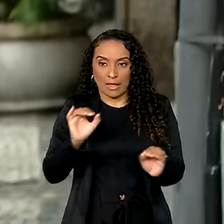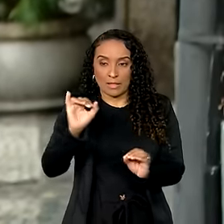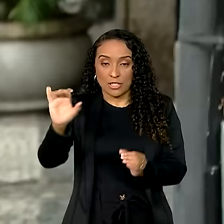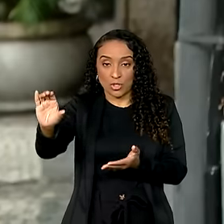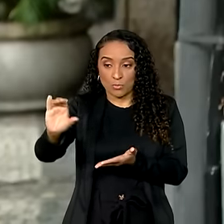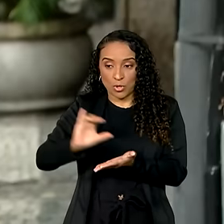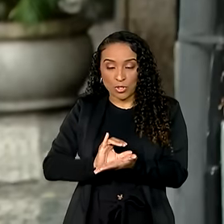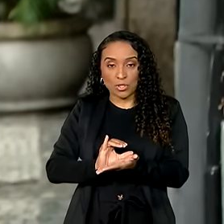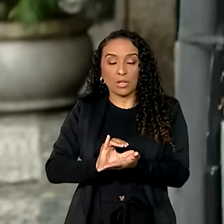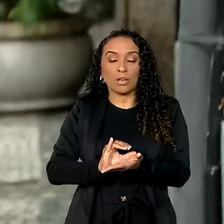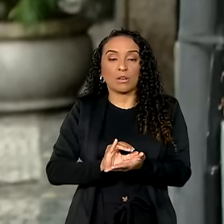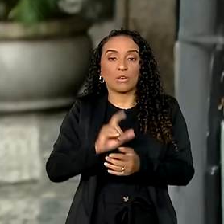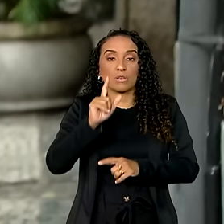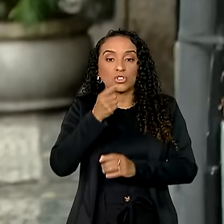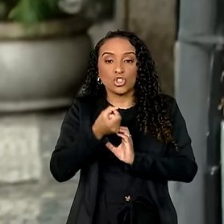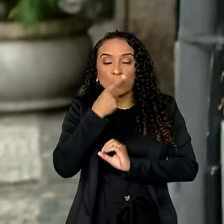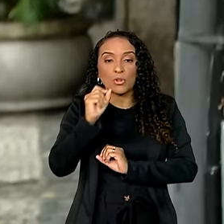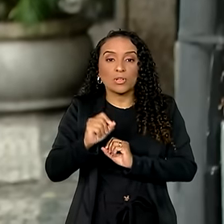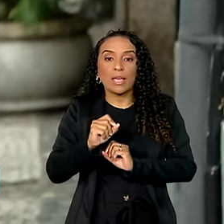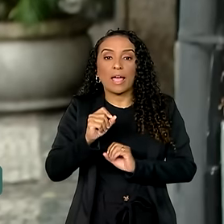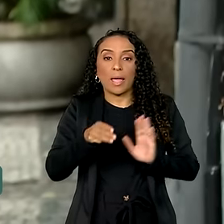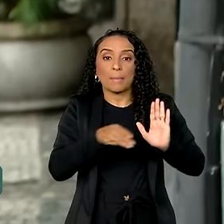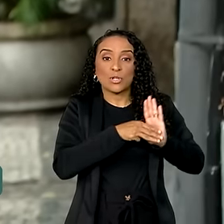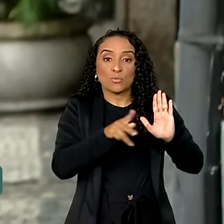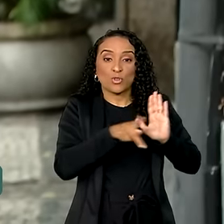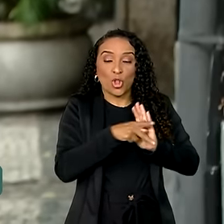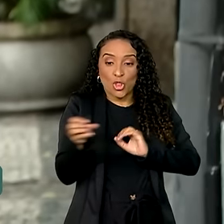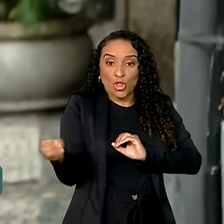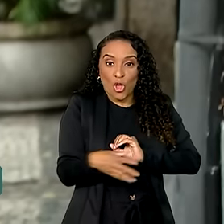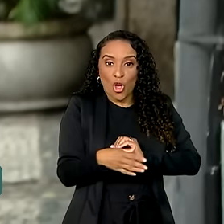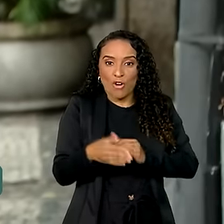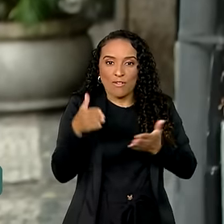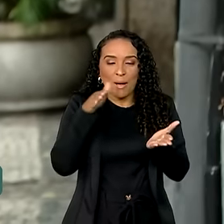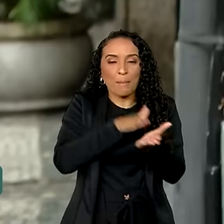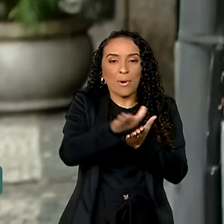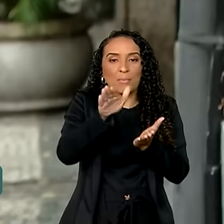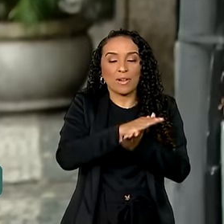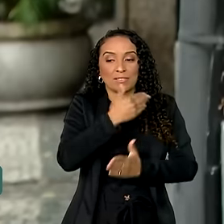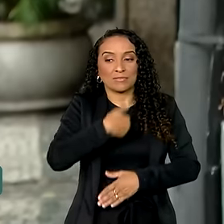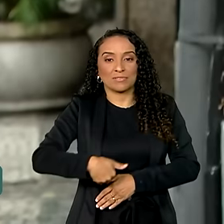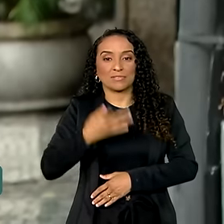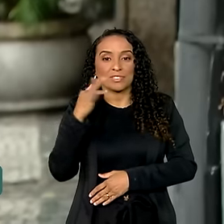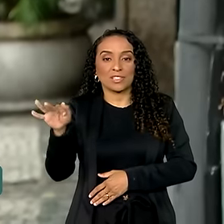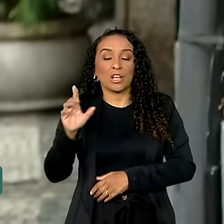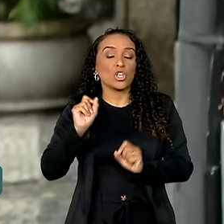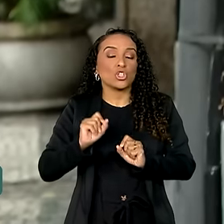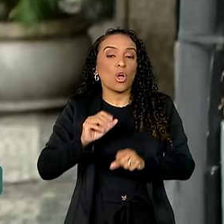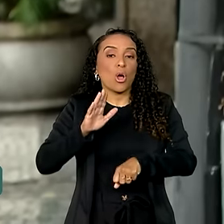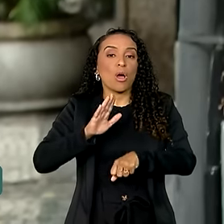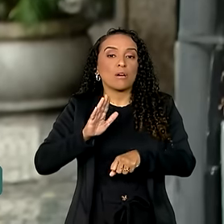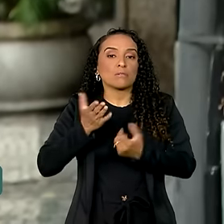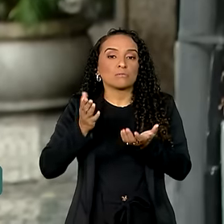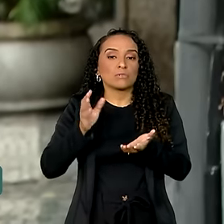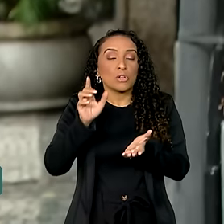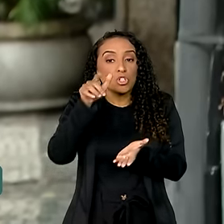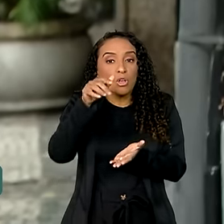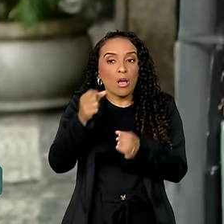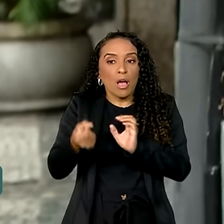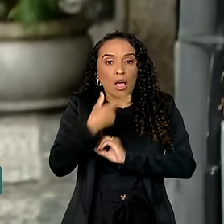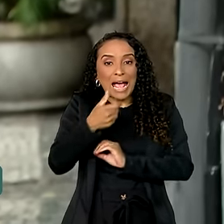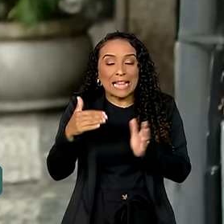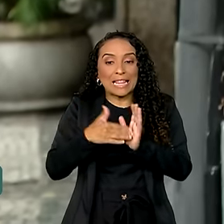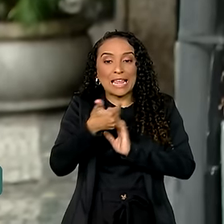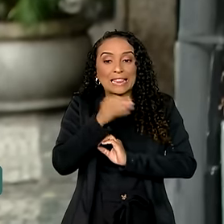de medicamentos é uma nova medida provisória publicada pelo governo federal, válida para medicamentos de até 10 mil